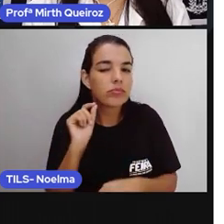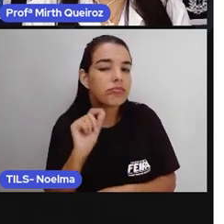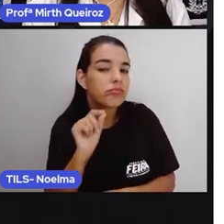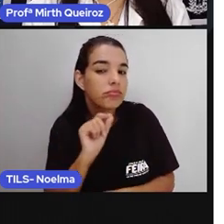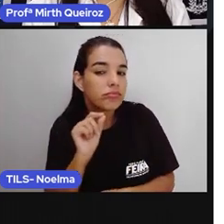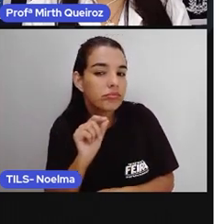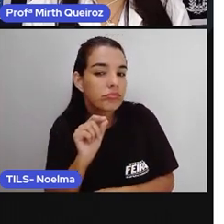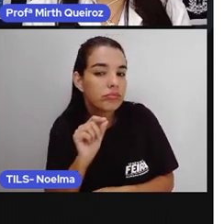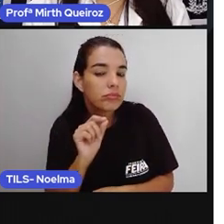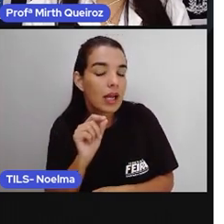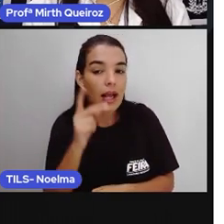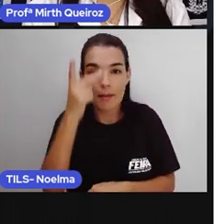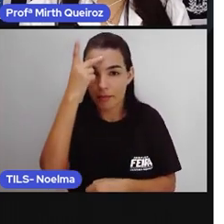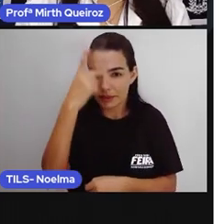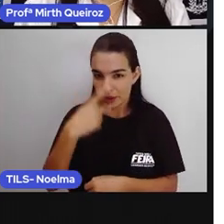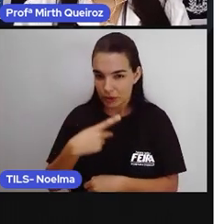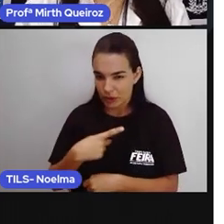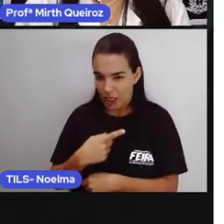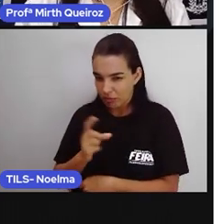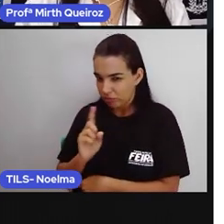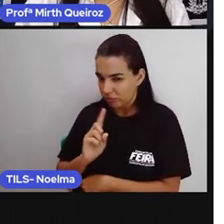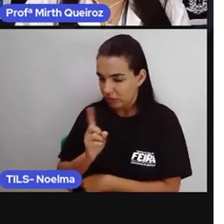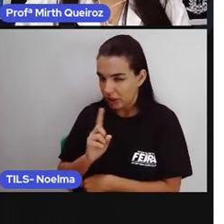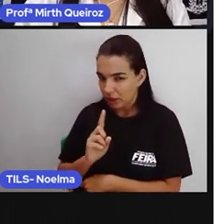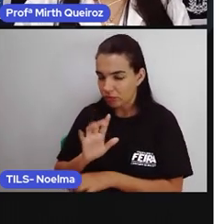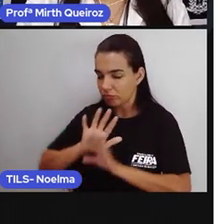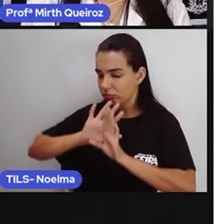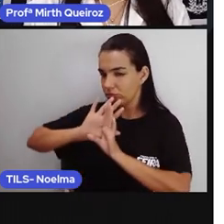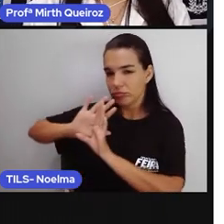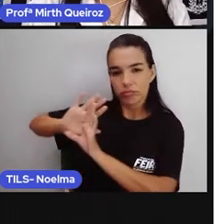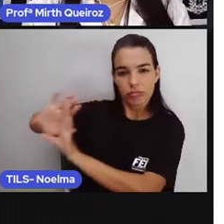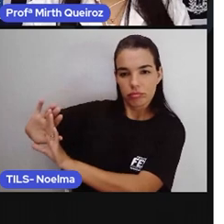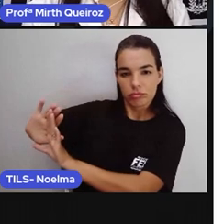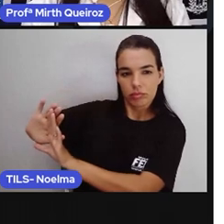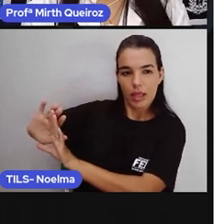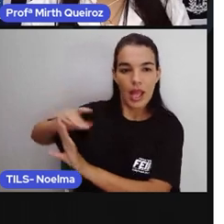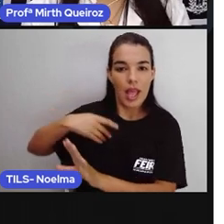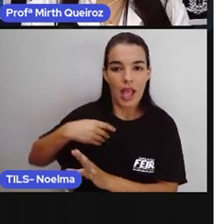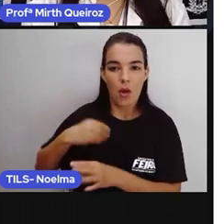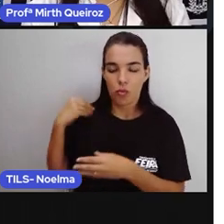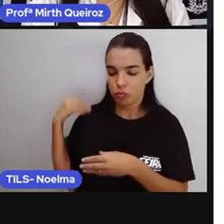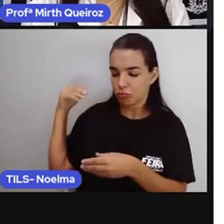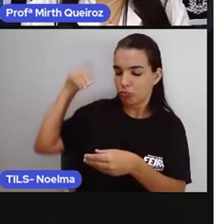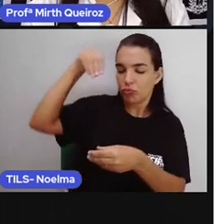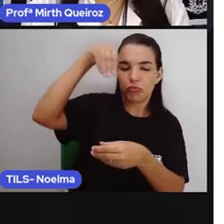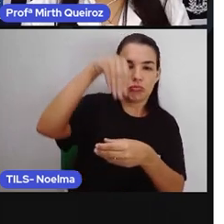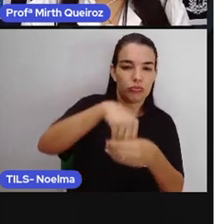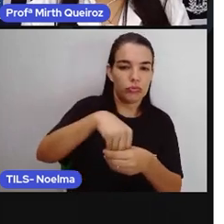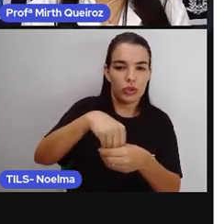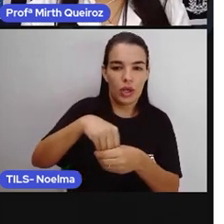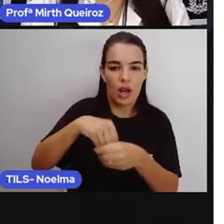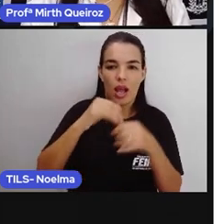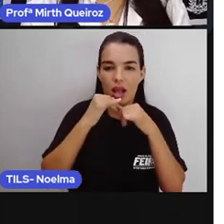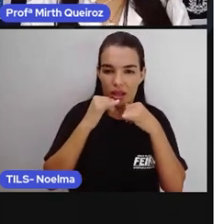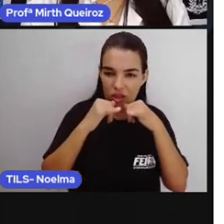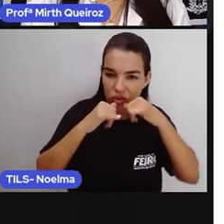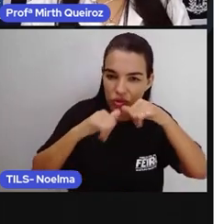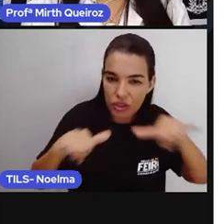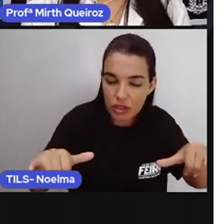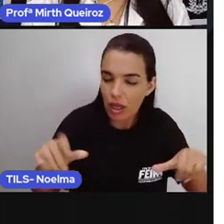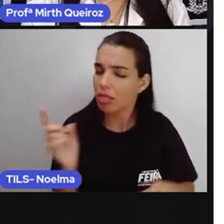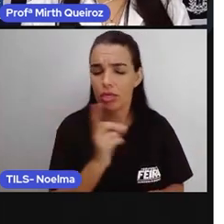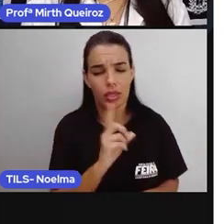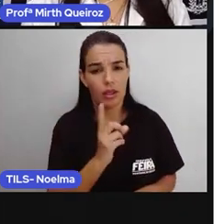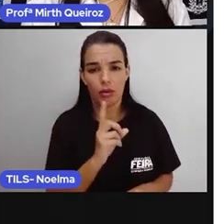impessoal, né? Imparcial também. Ou seja, eu não posso me colocar dentro da notícia e nem